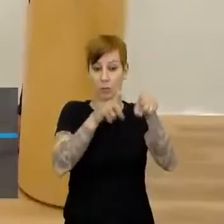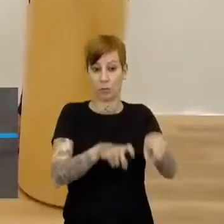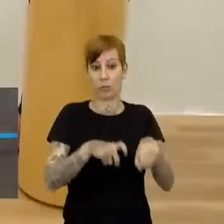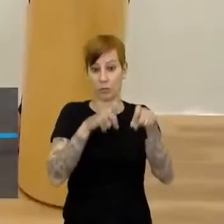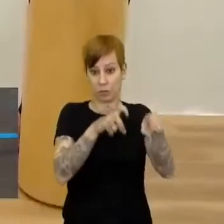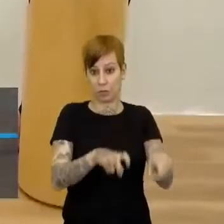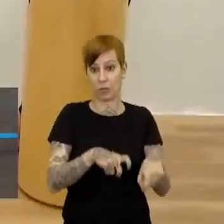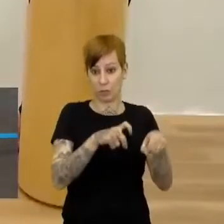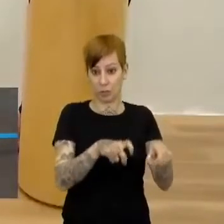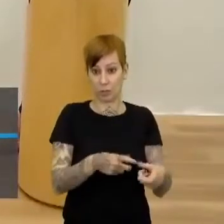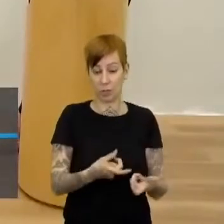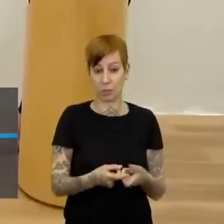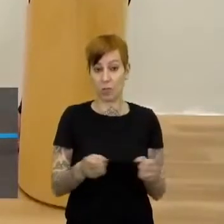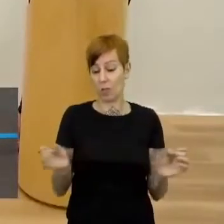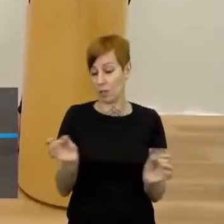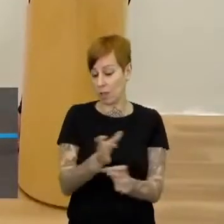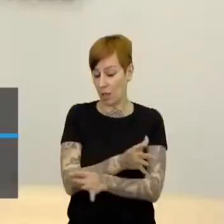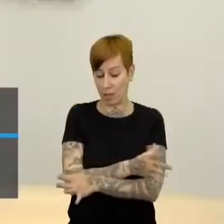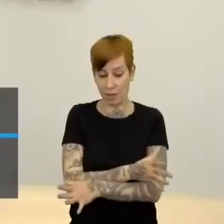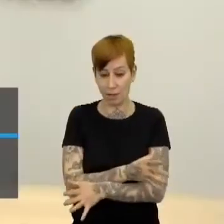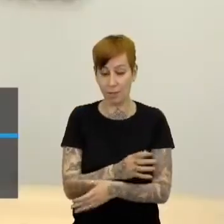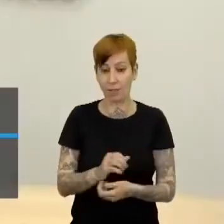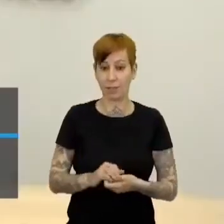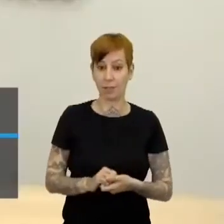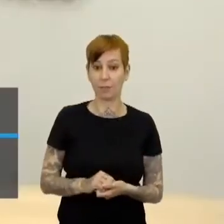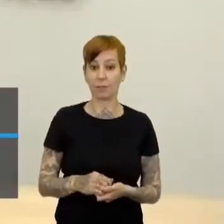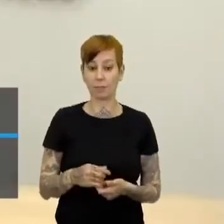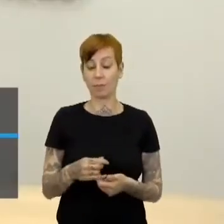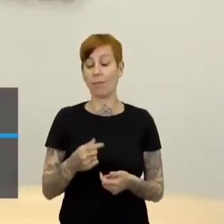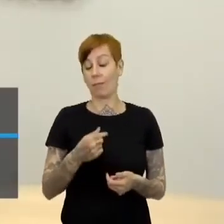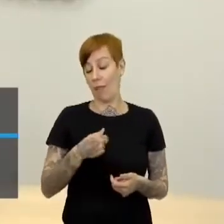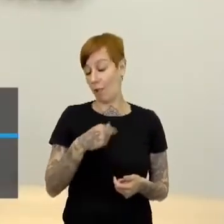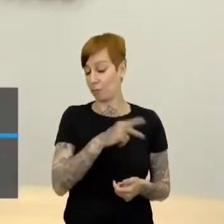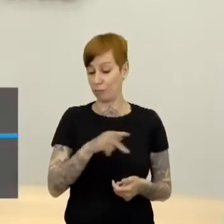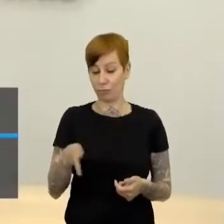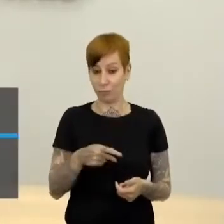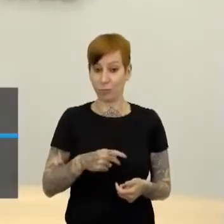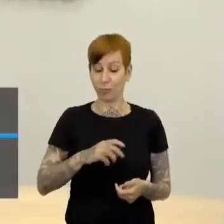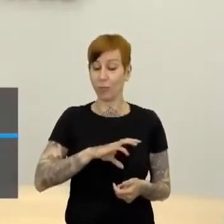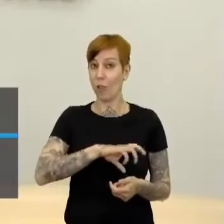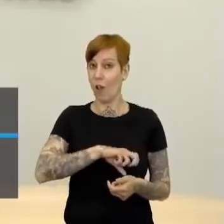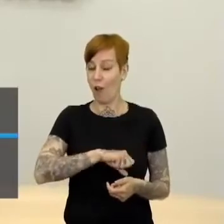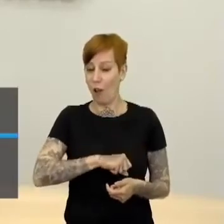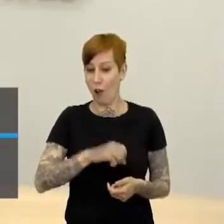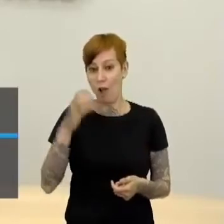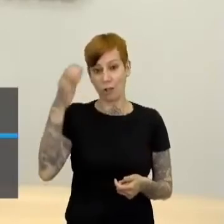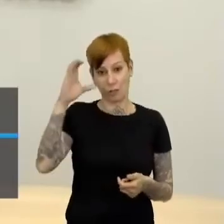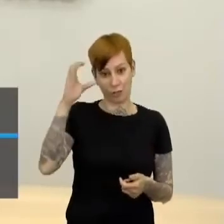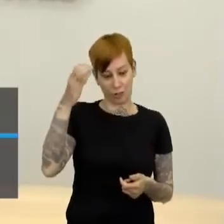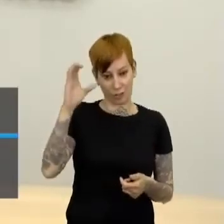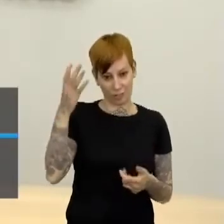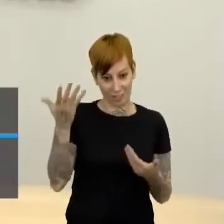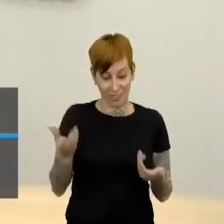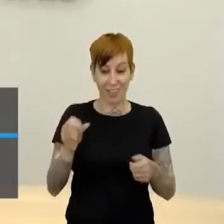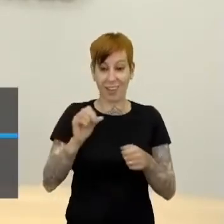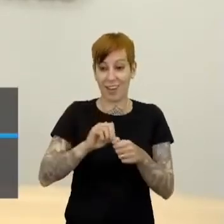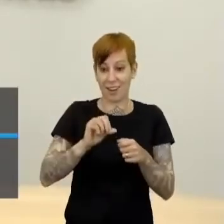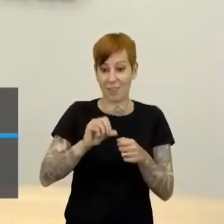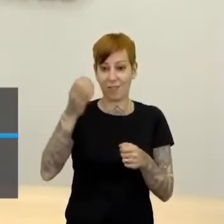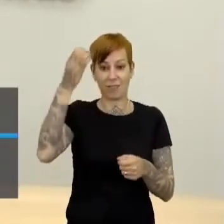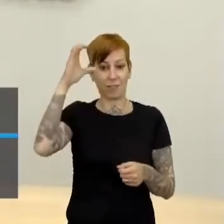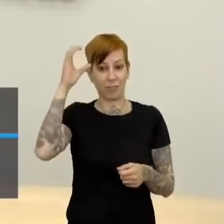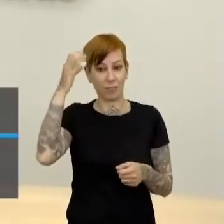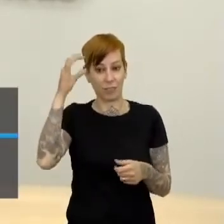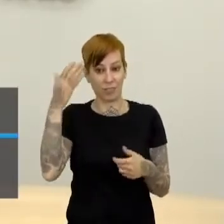das ligas camponesas no Brasil. Eu sou um professor que gosto de ciência. Faço ciência. E por